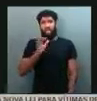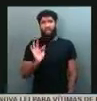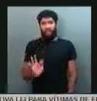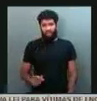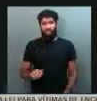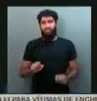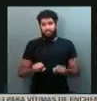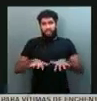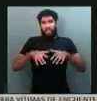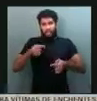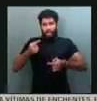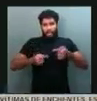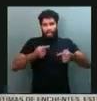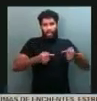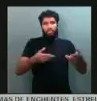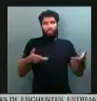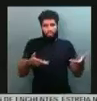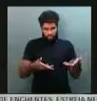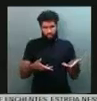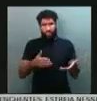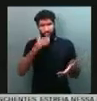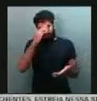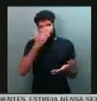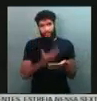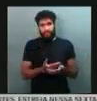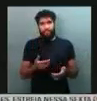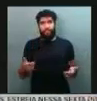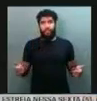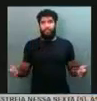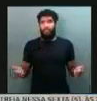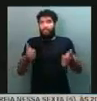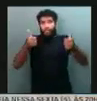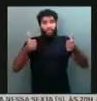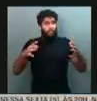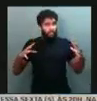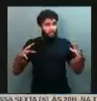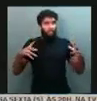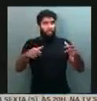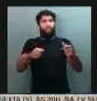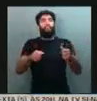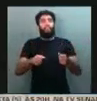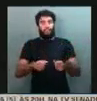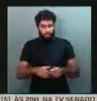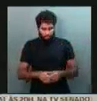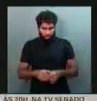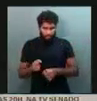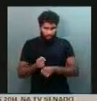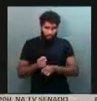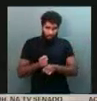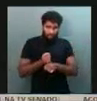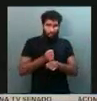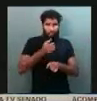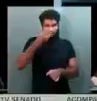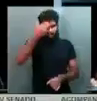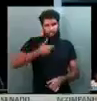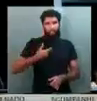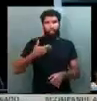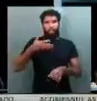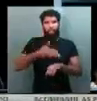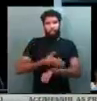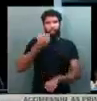pública de hoje e creio que foi a melhor de todas nesses anos todos de mandato. Obrigado.